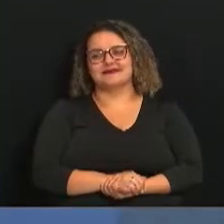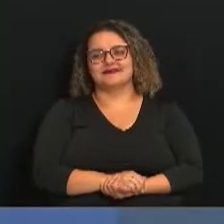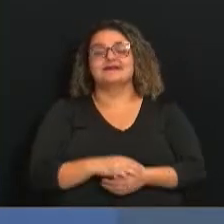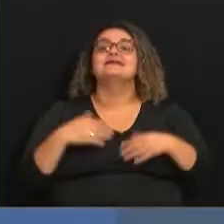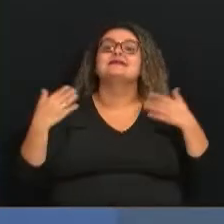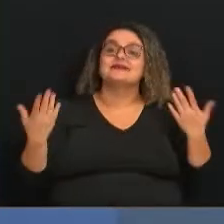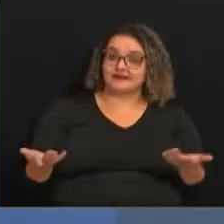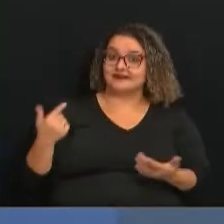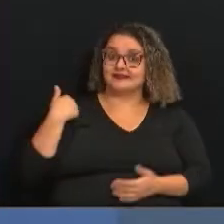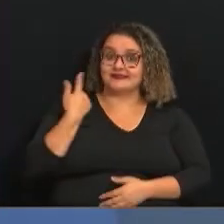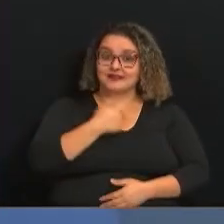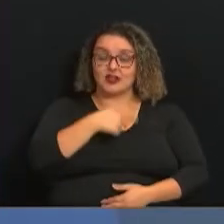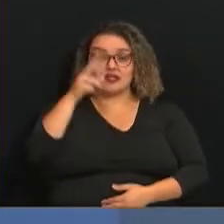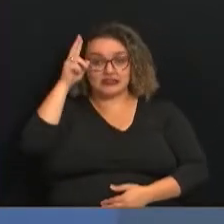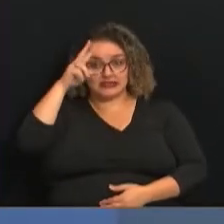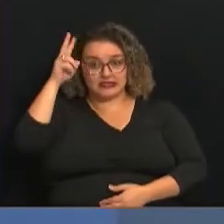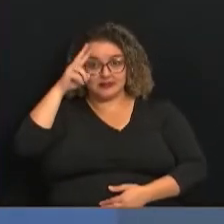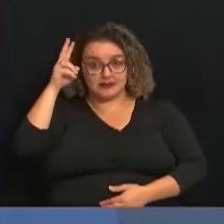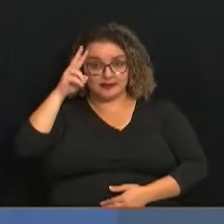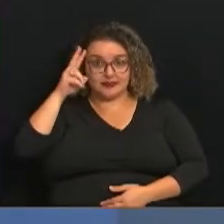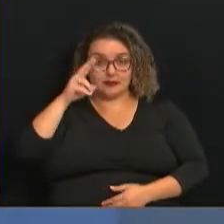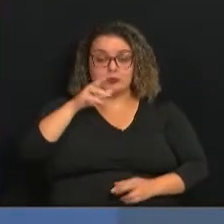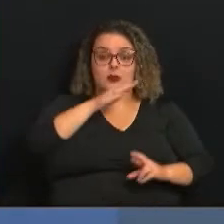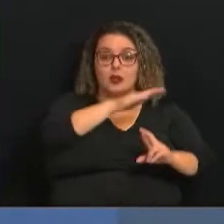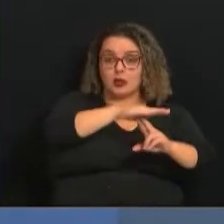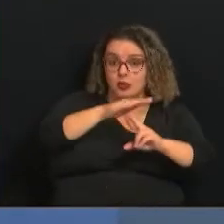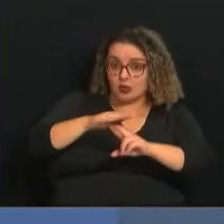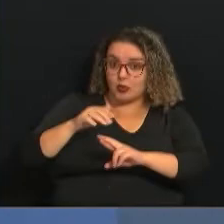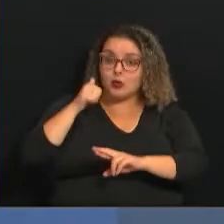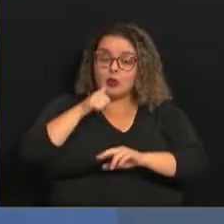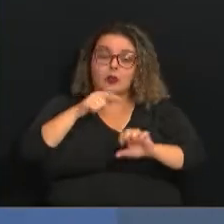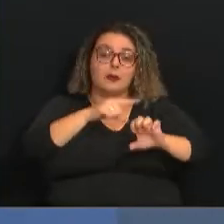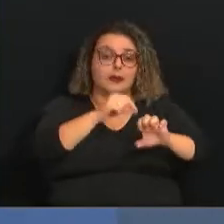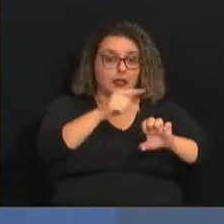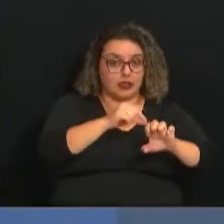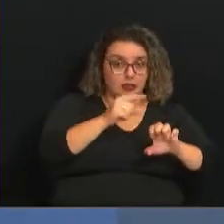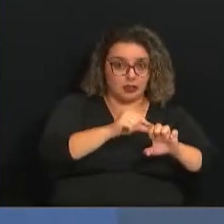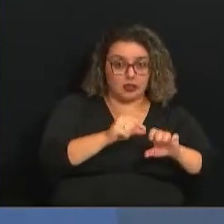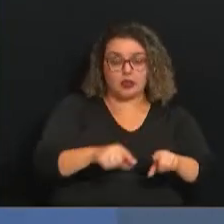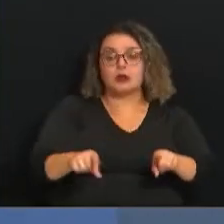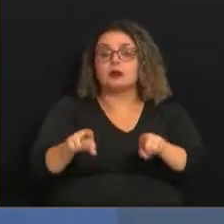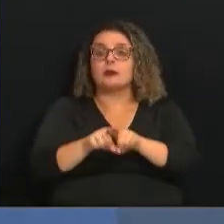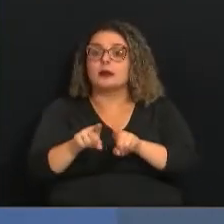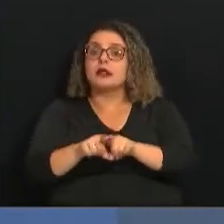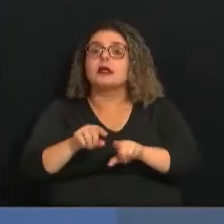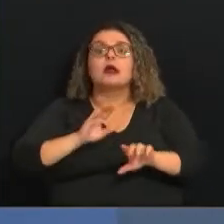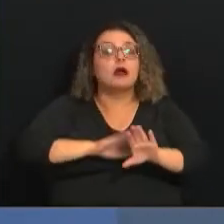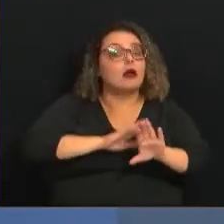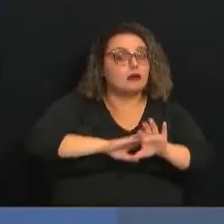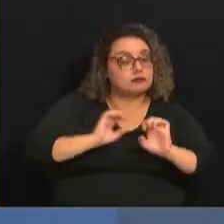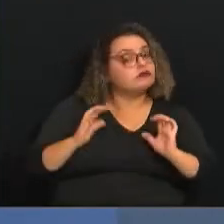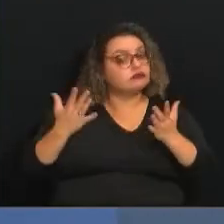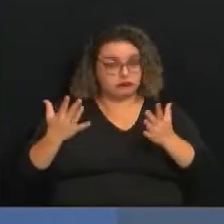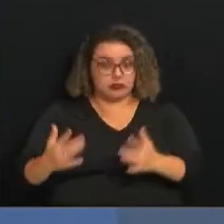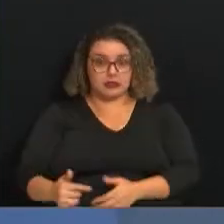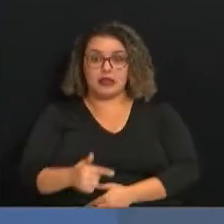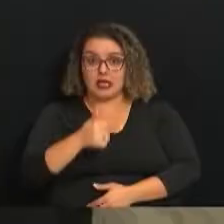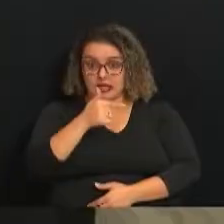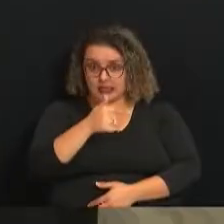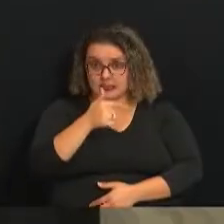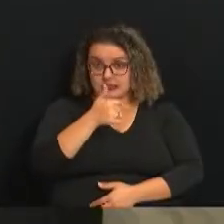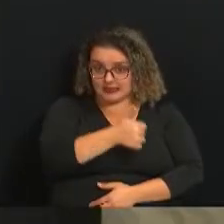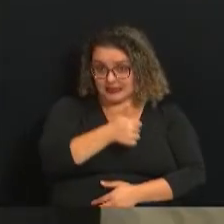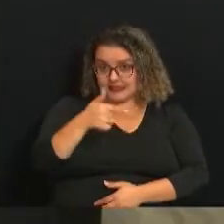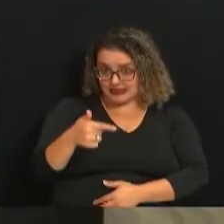E a gente lembra que além da Feira Empreendedora, tem várias atividades que acontecem hoje até as 5 horas da tarde. Gabriel,